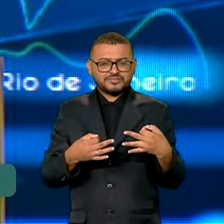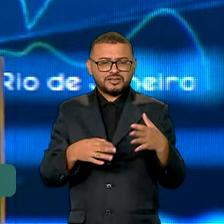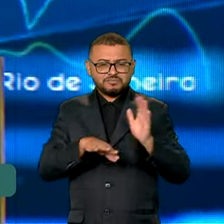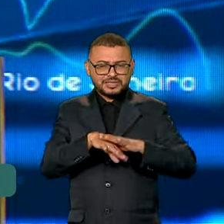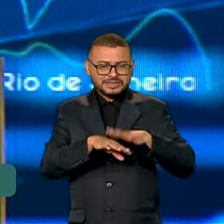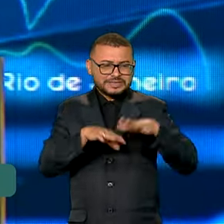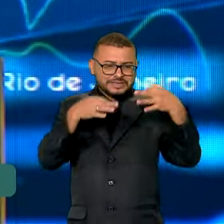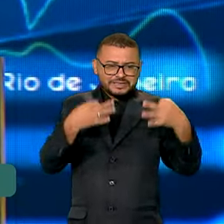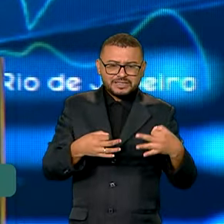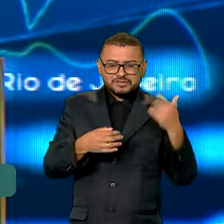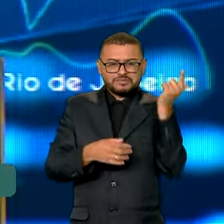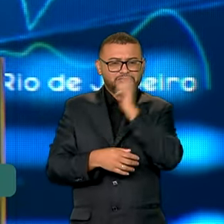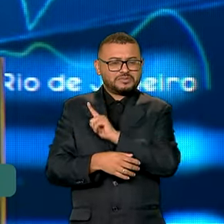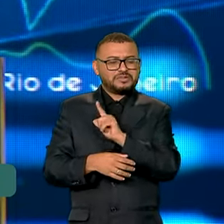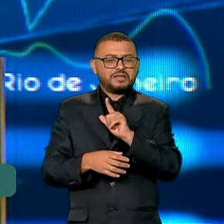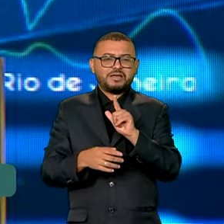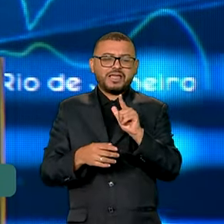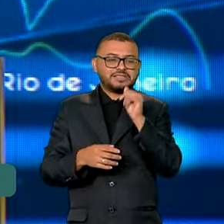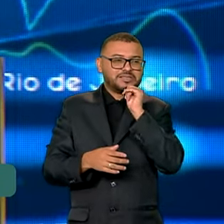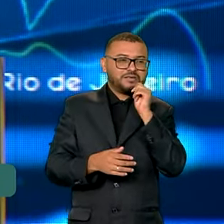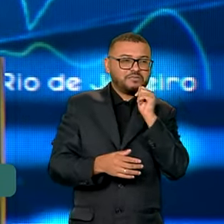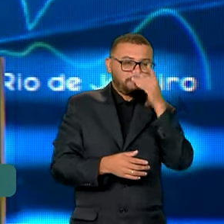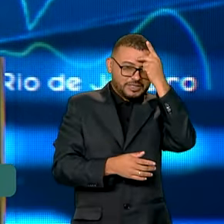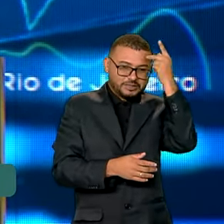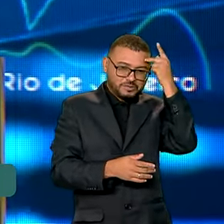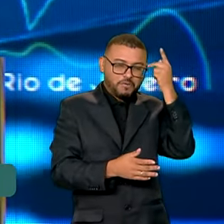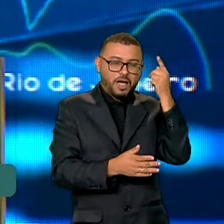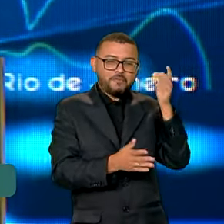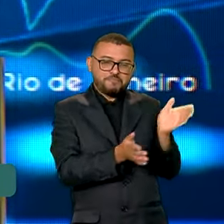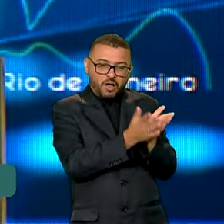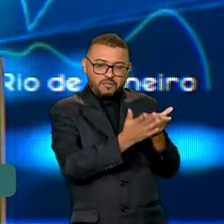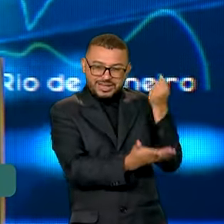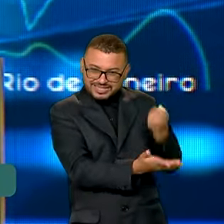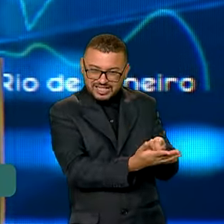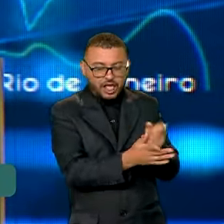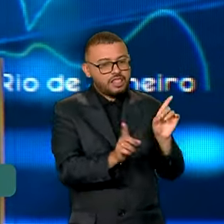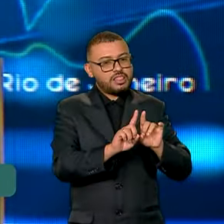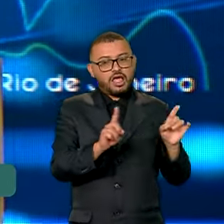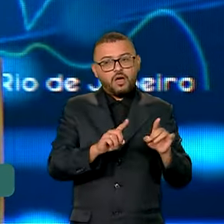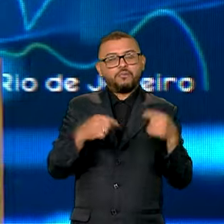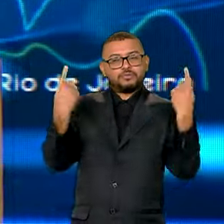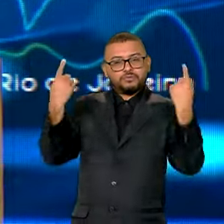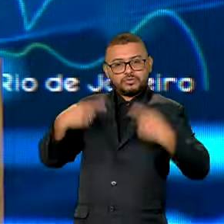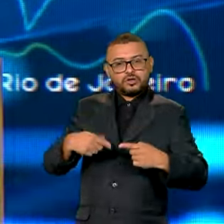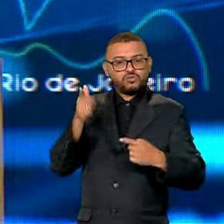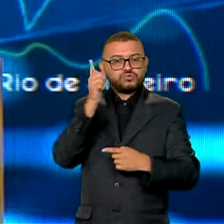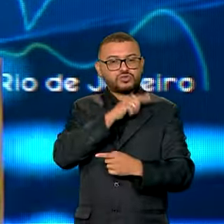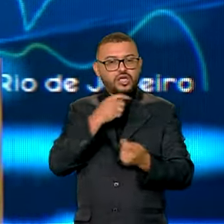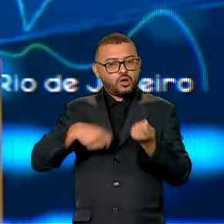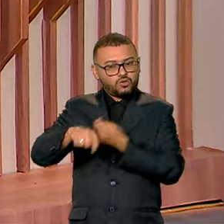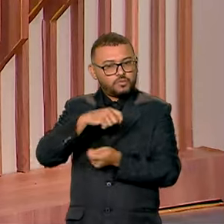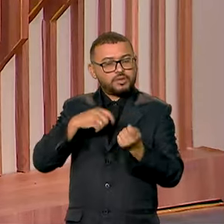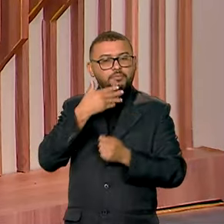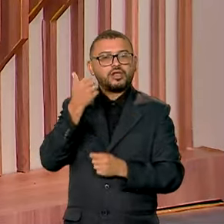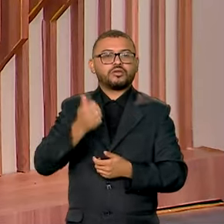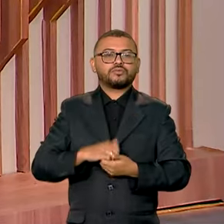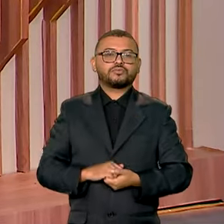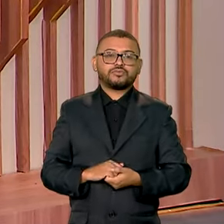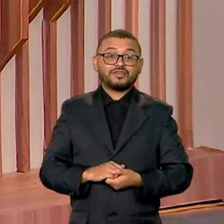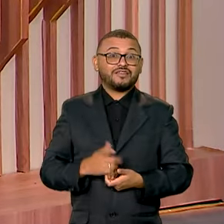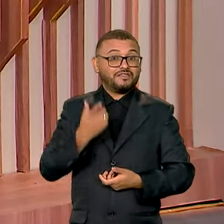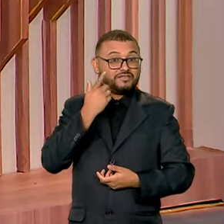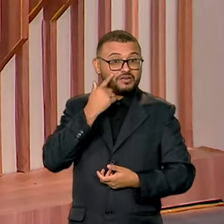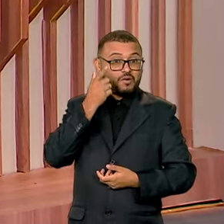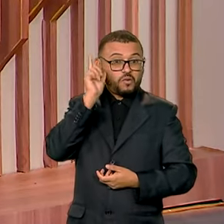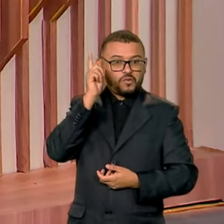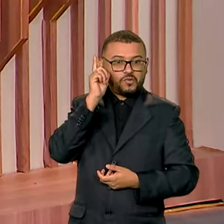mais justo, deixando de penalizar os mais pobres e dando mais competitividade à economia. Olha,